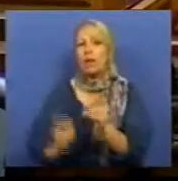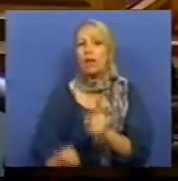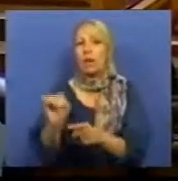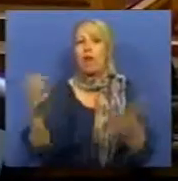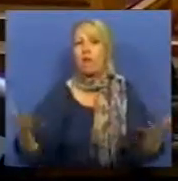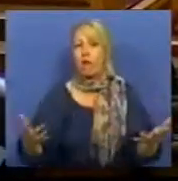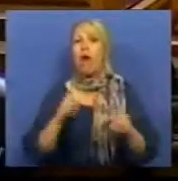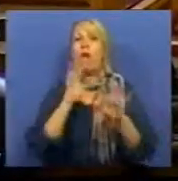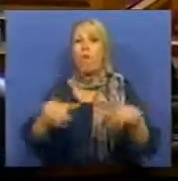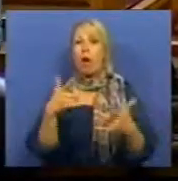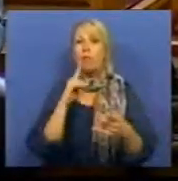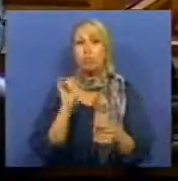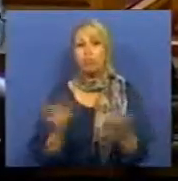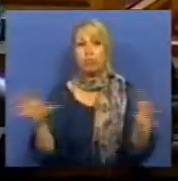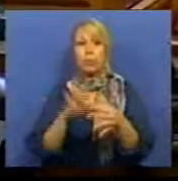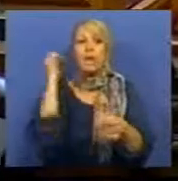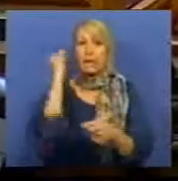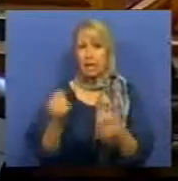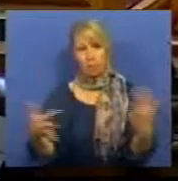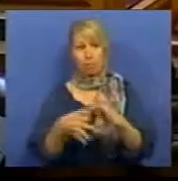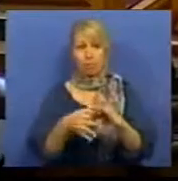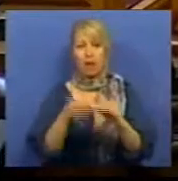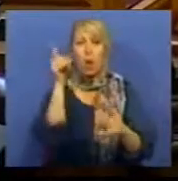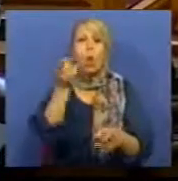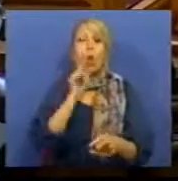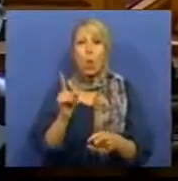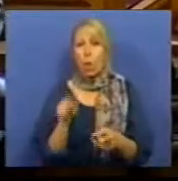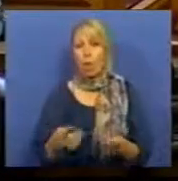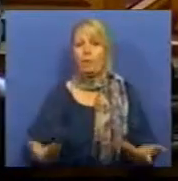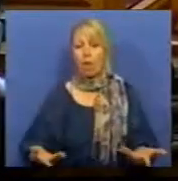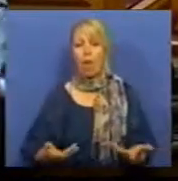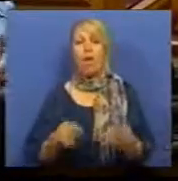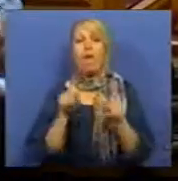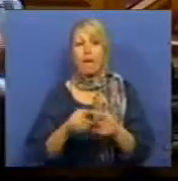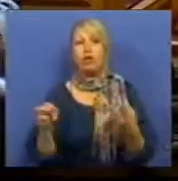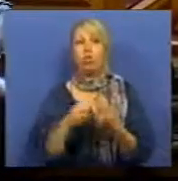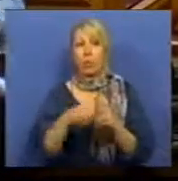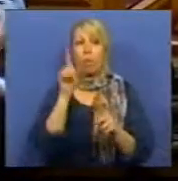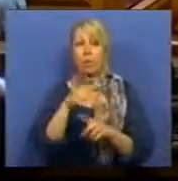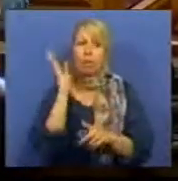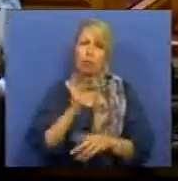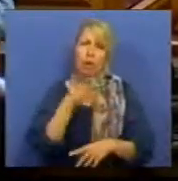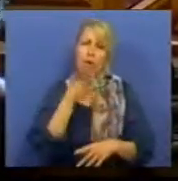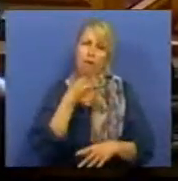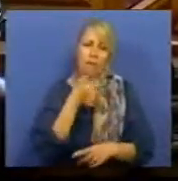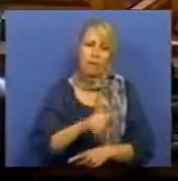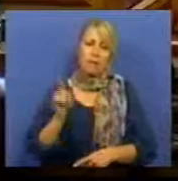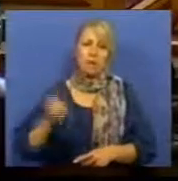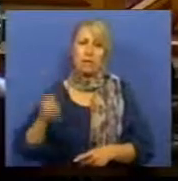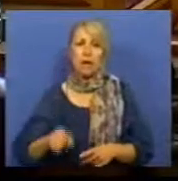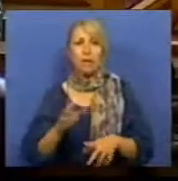de facto, de crimes relacionados com a corrupção. Este também é um problema que tem sido muito referido, como se sabe. Um dos problemas